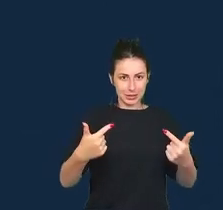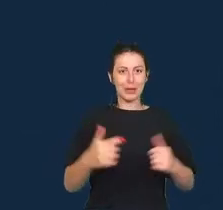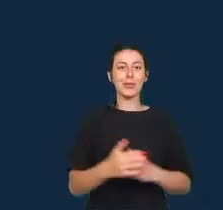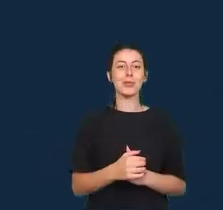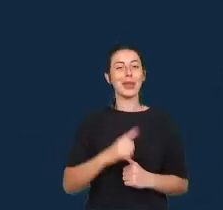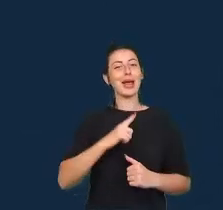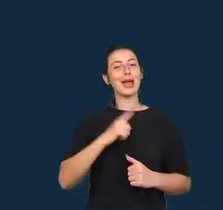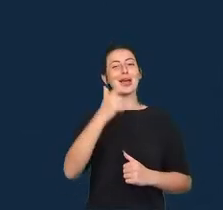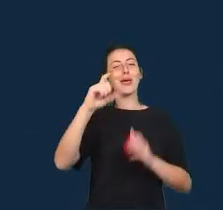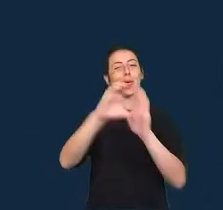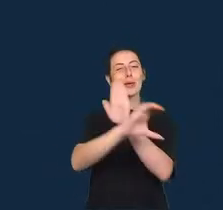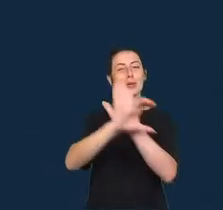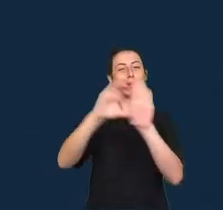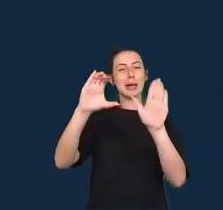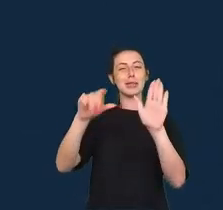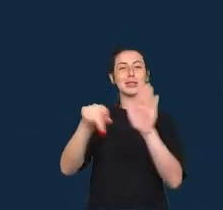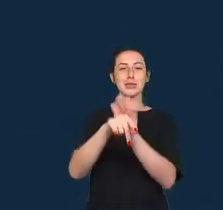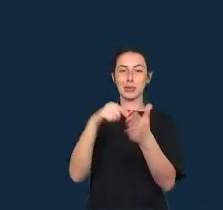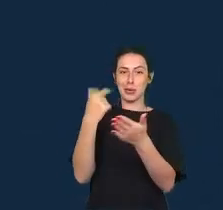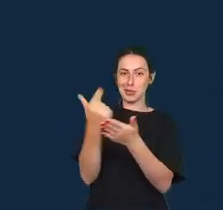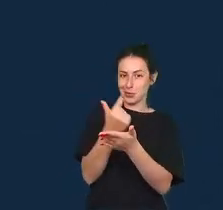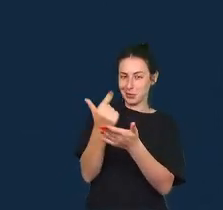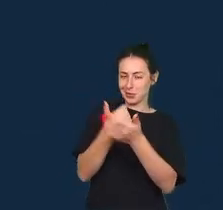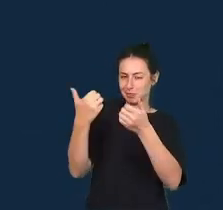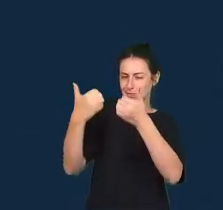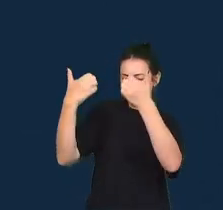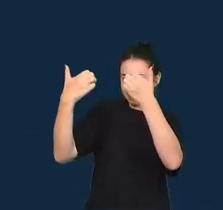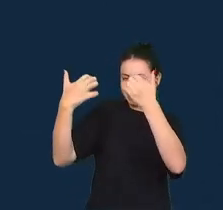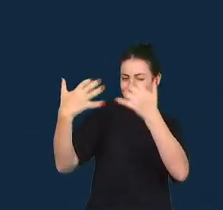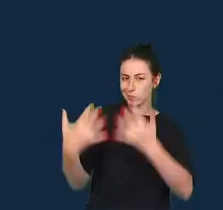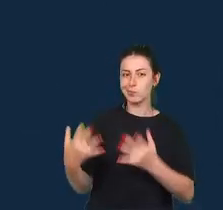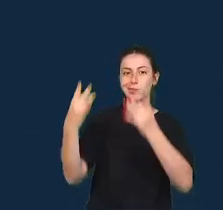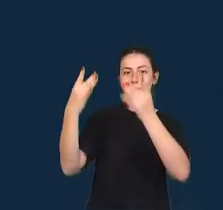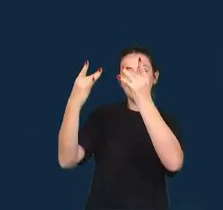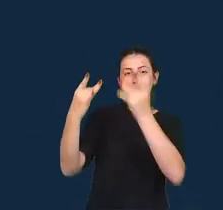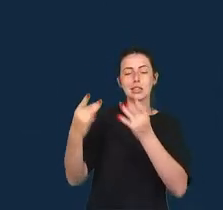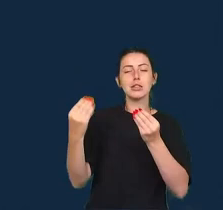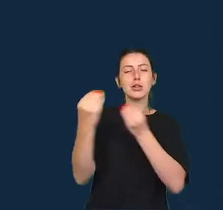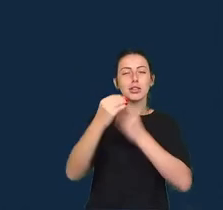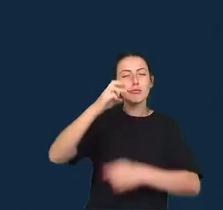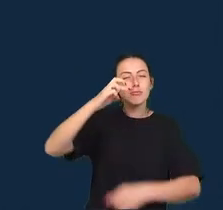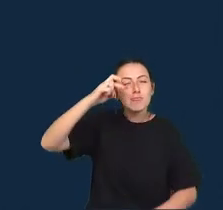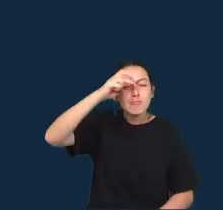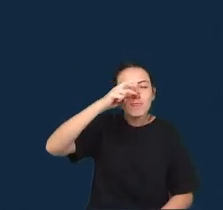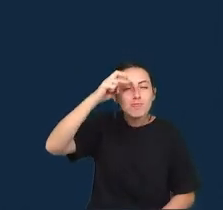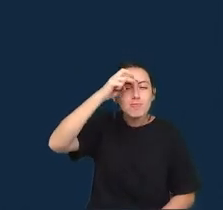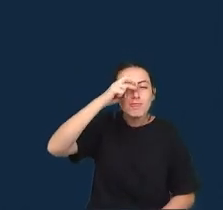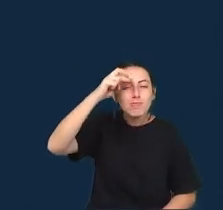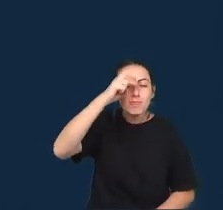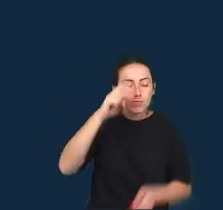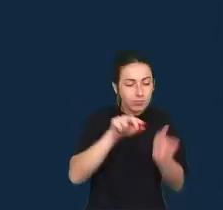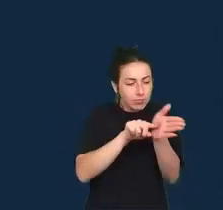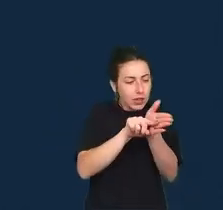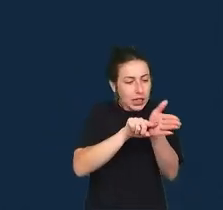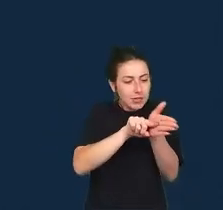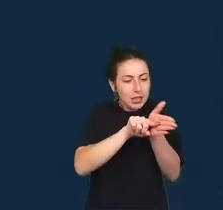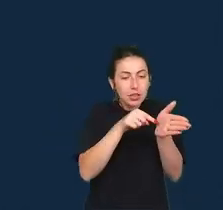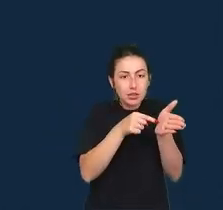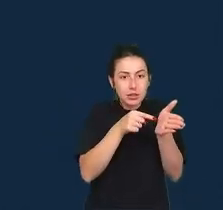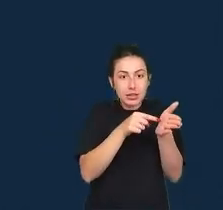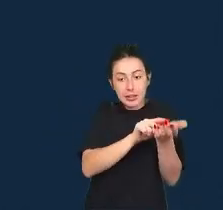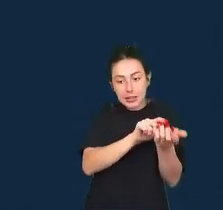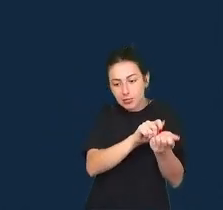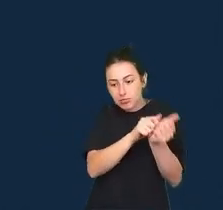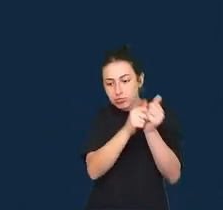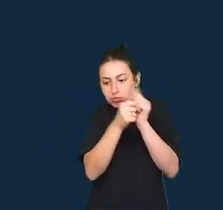livro. É disso que ele trata neste outro capítulo, a lente da investigação é invertida e direcionada no sentido